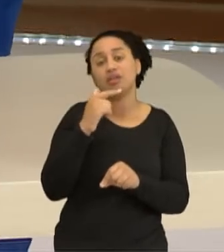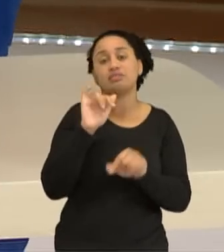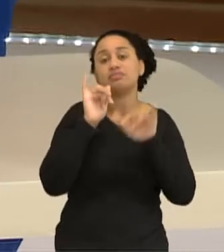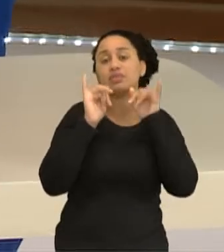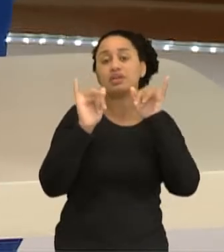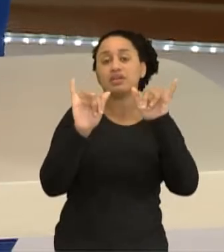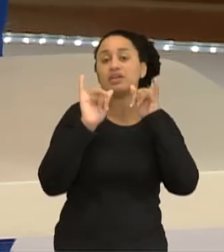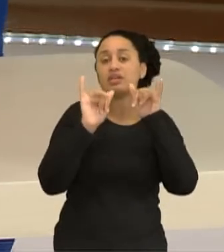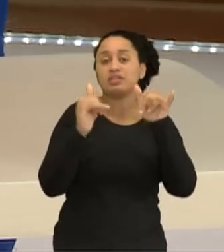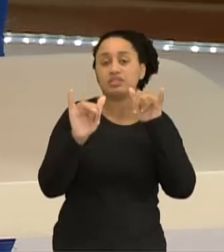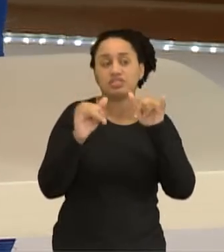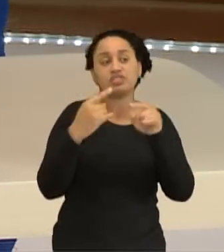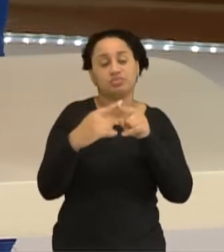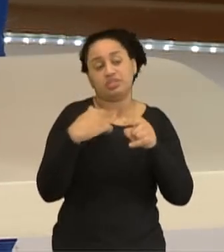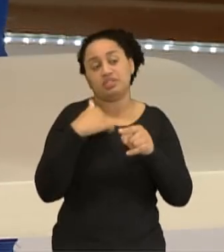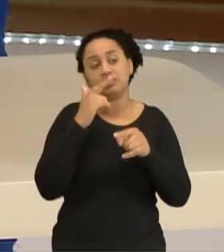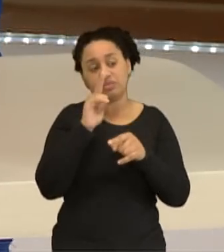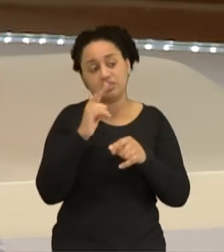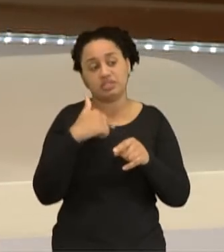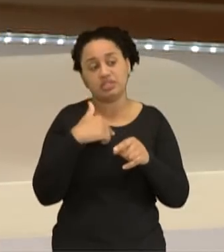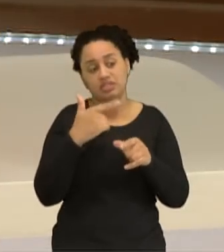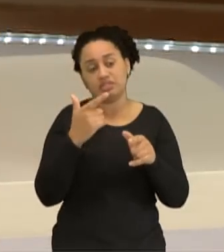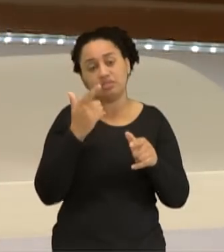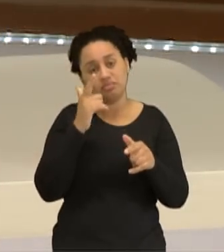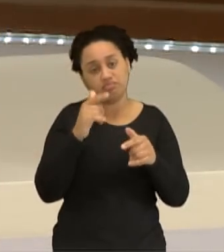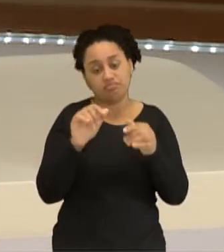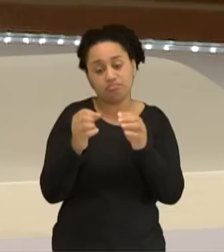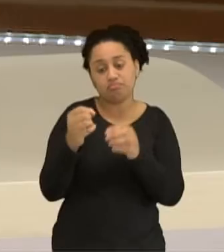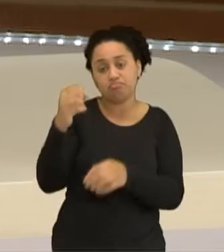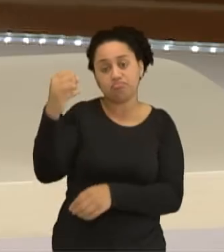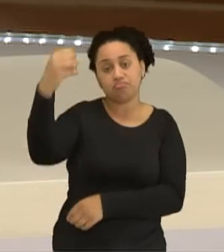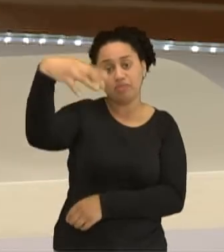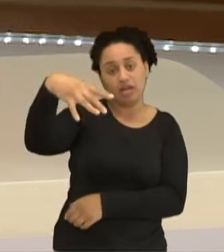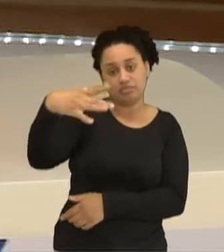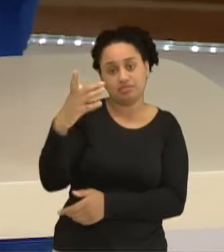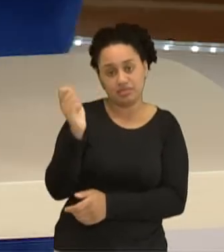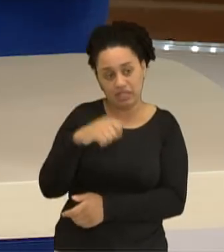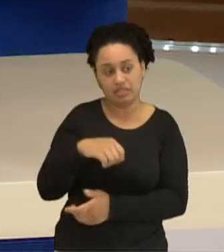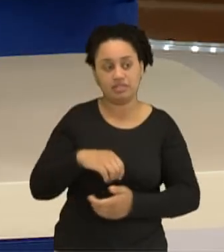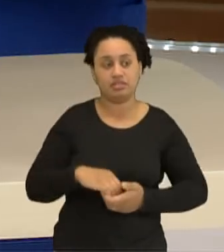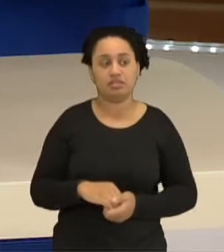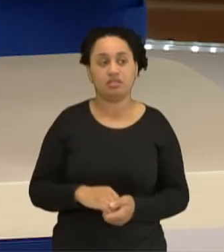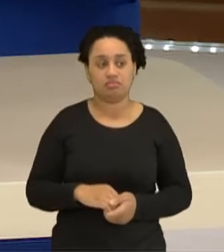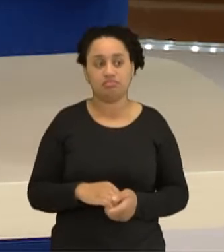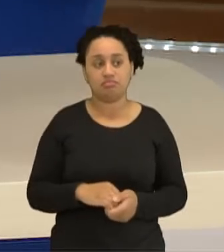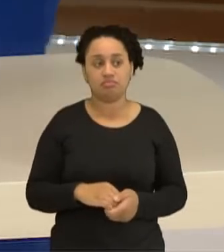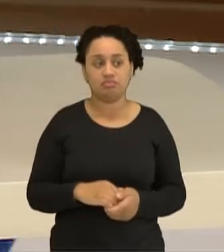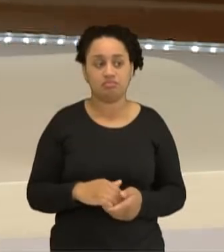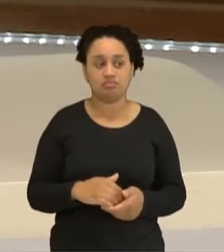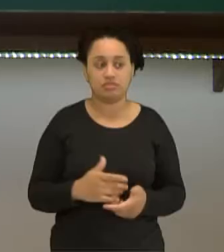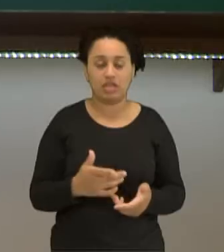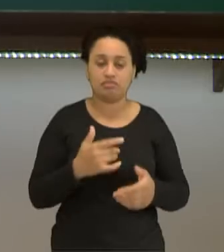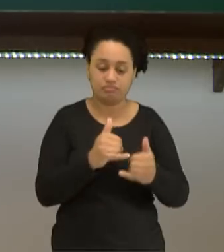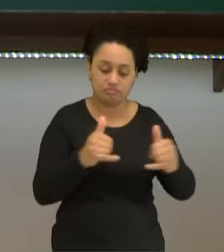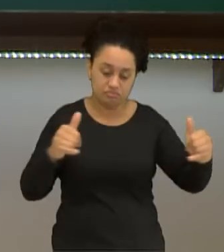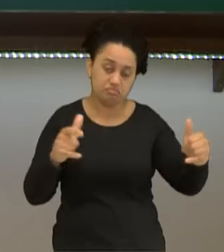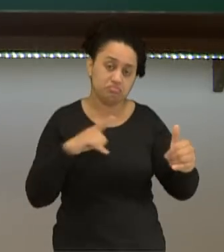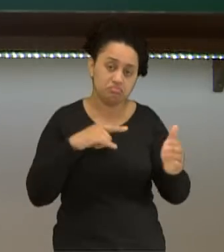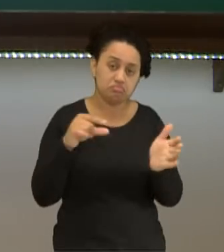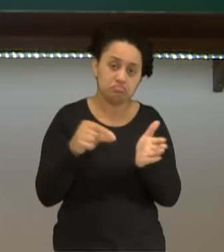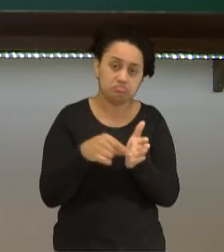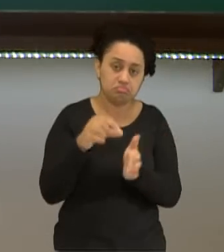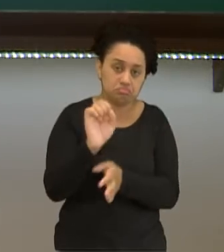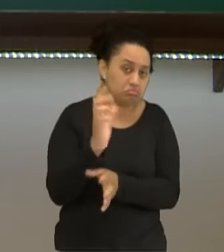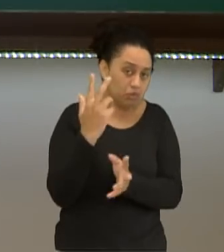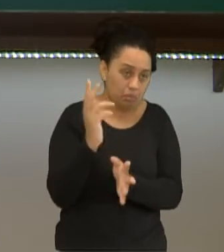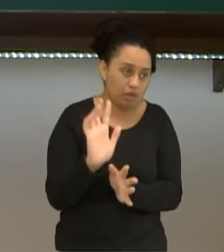conseguisse conduzir energia, estaria ligado. Tá bom? Então vocês vejam lá que o cabo está ligado. Então, olha